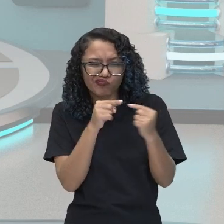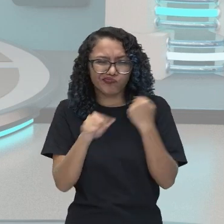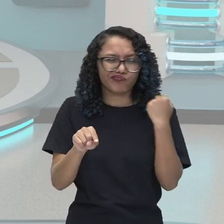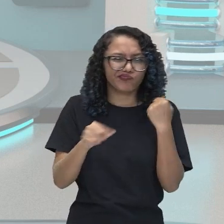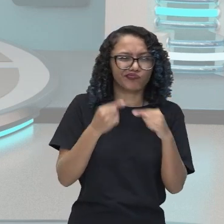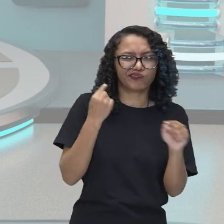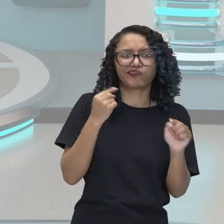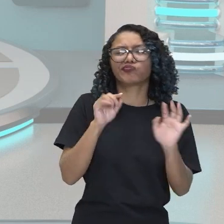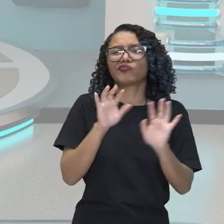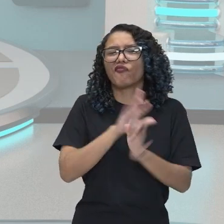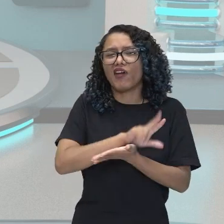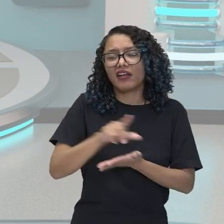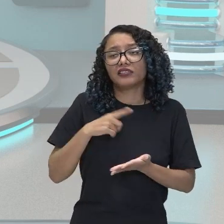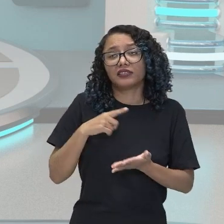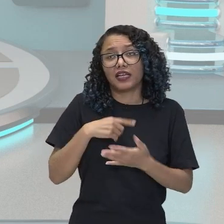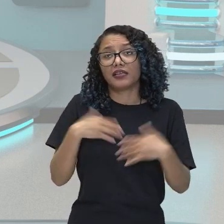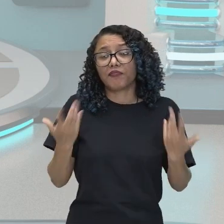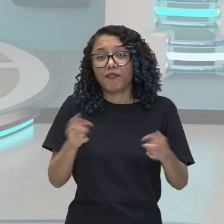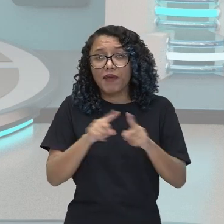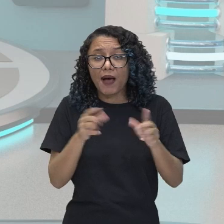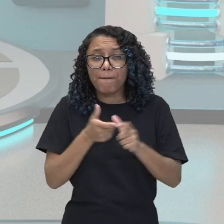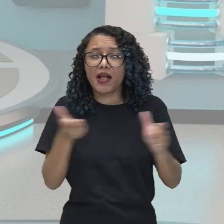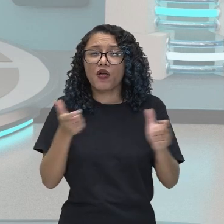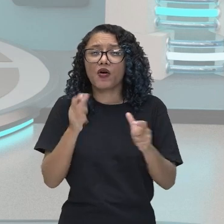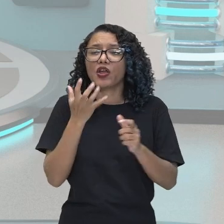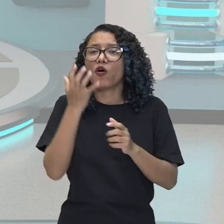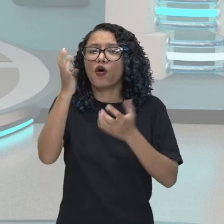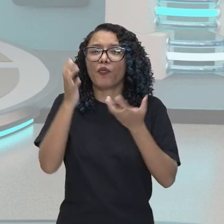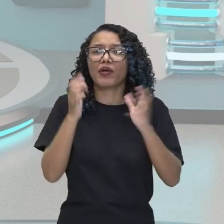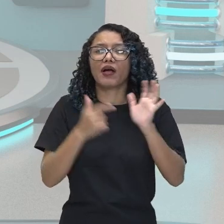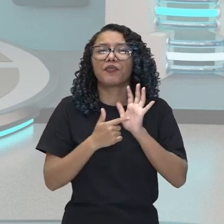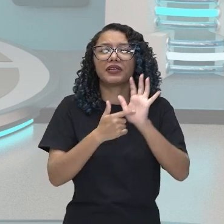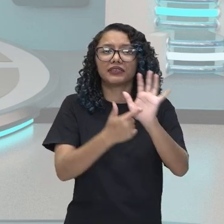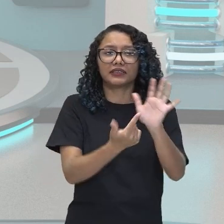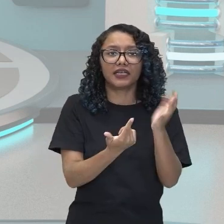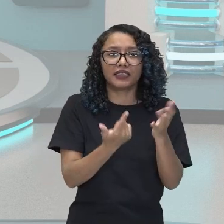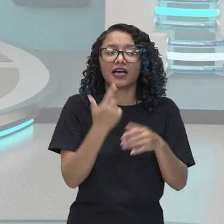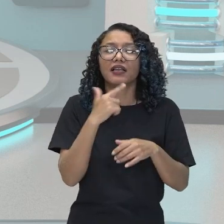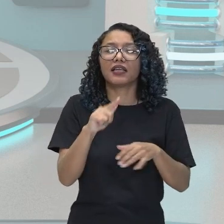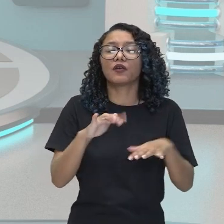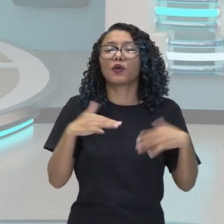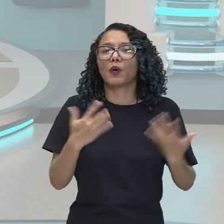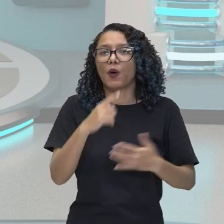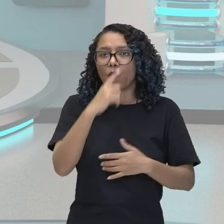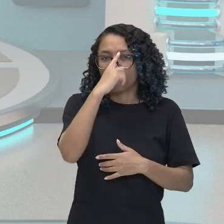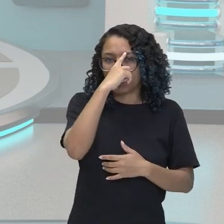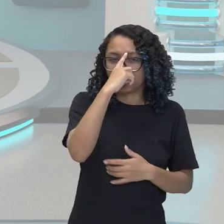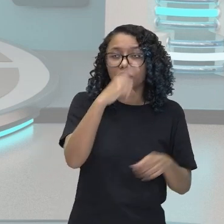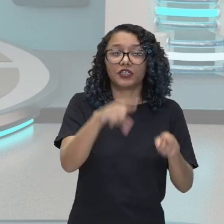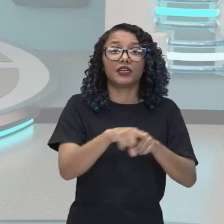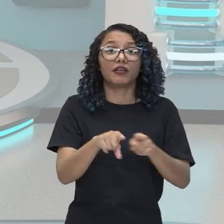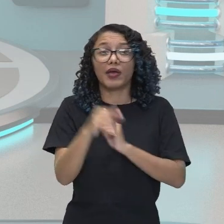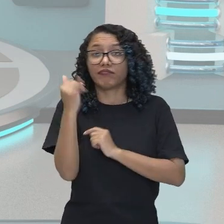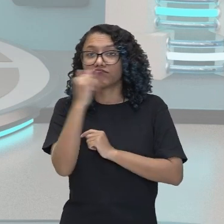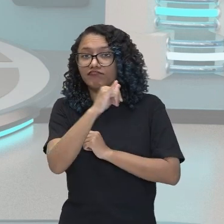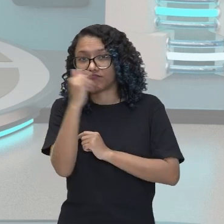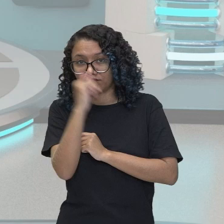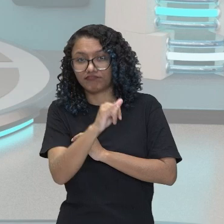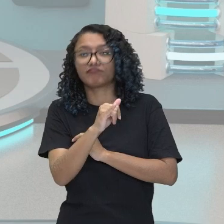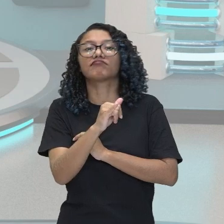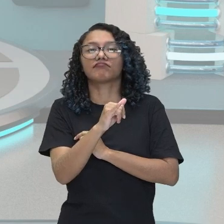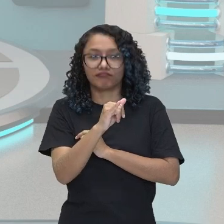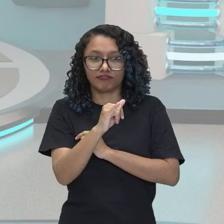óperas até hoje é apresentada em latim ou italiano. Então, o idioma que os